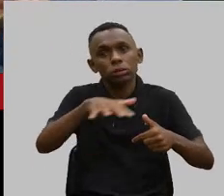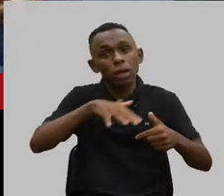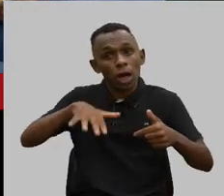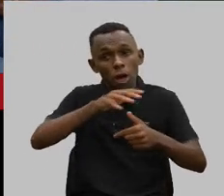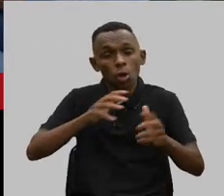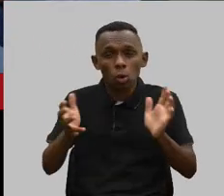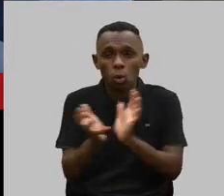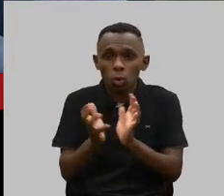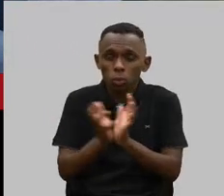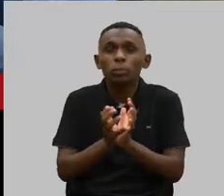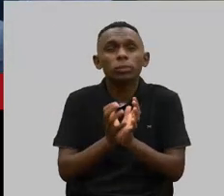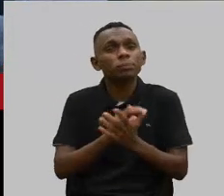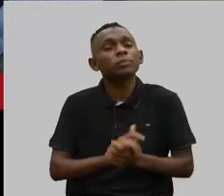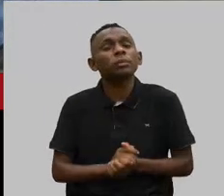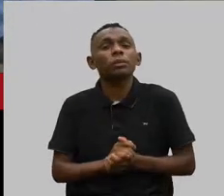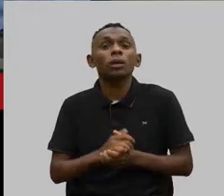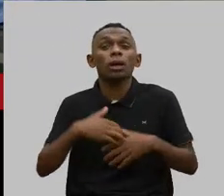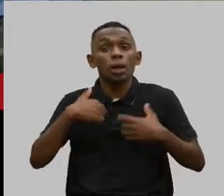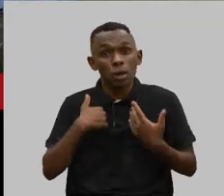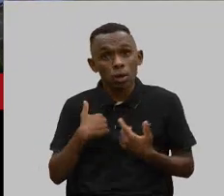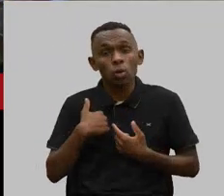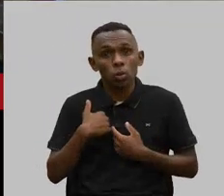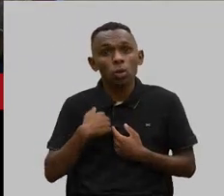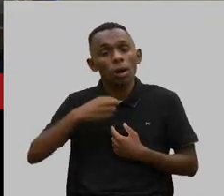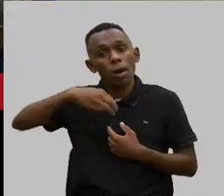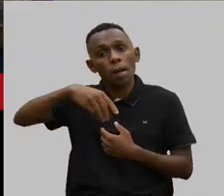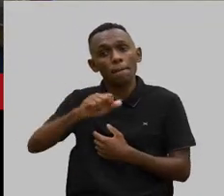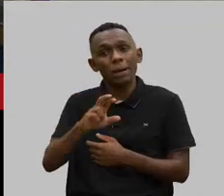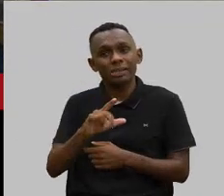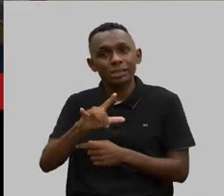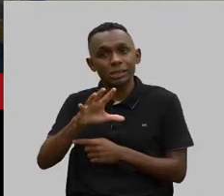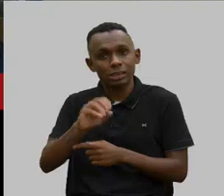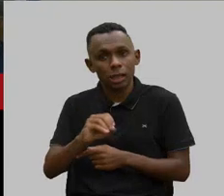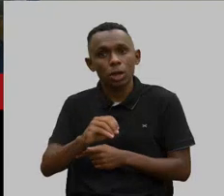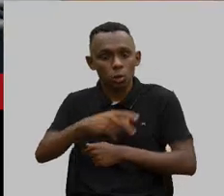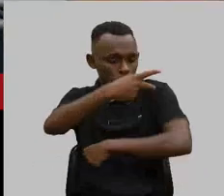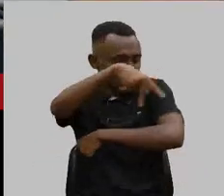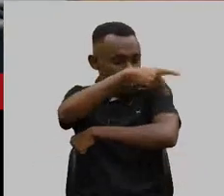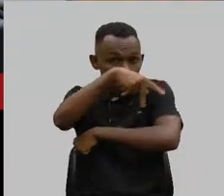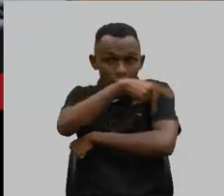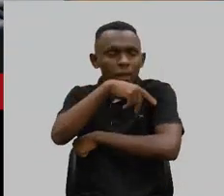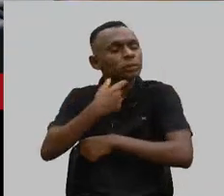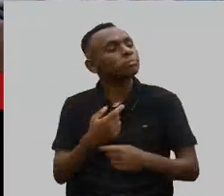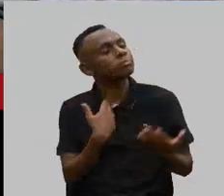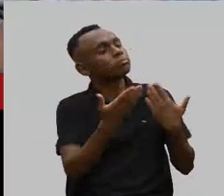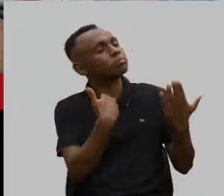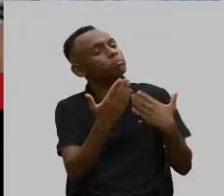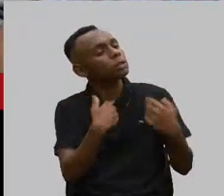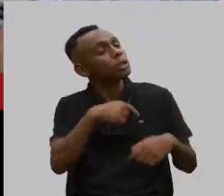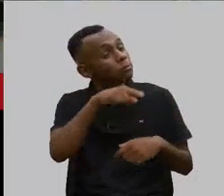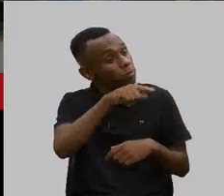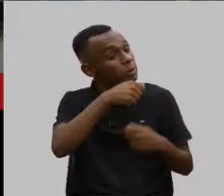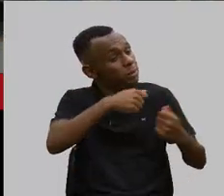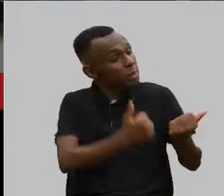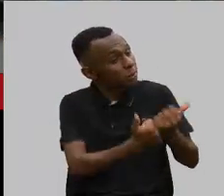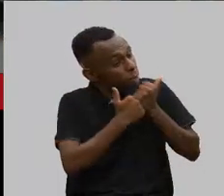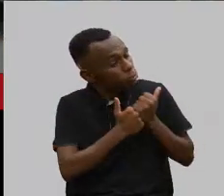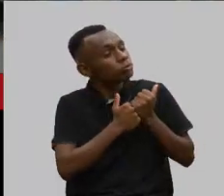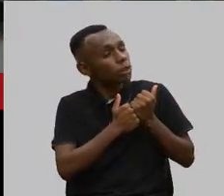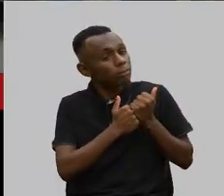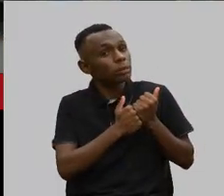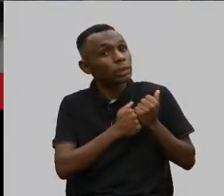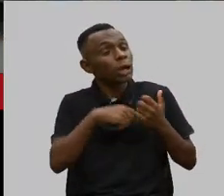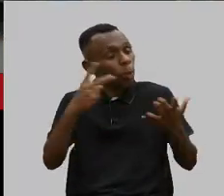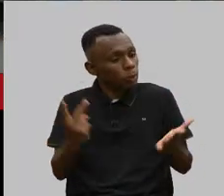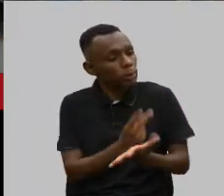Eu demando tanto que eu catei o Marcelo Barbosa na praça e falei, Marcelo, você tem que me ajudar no negócio. Está